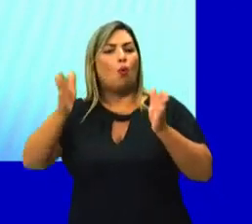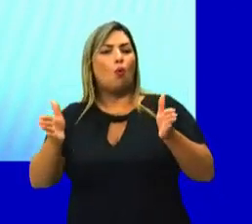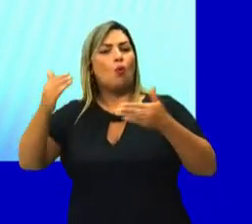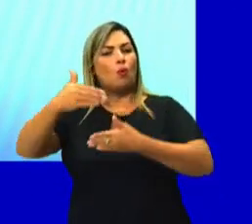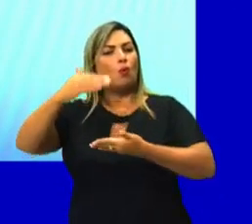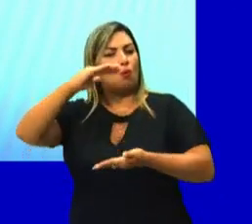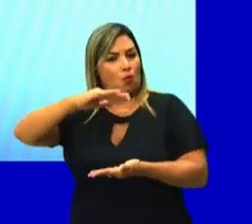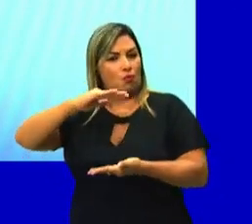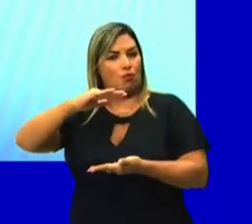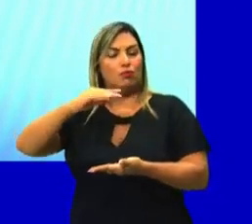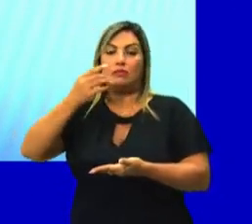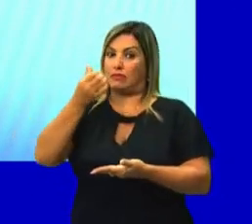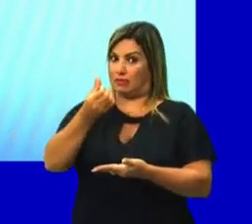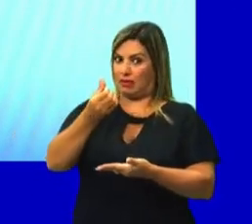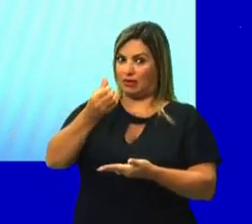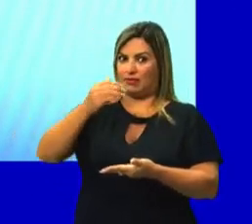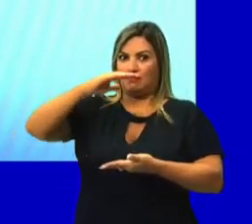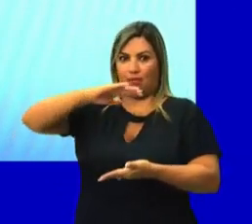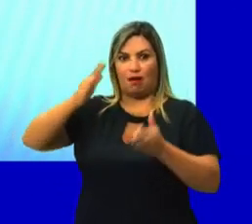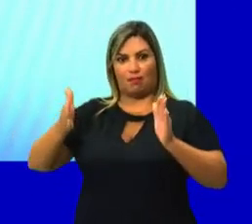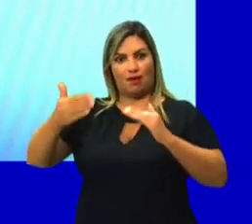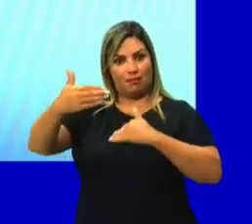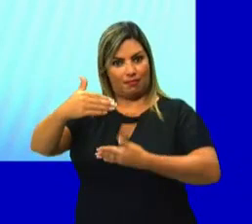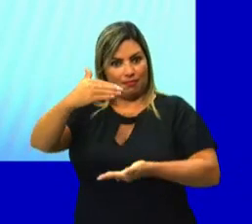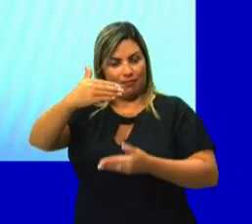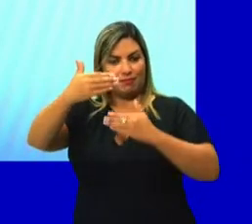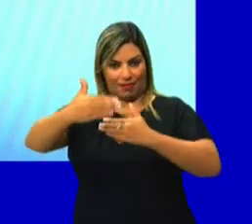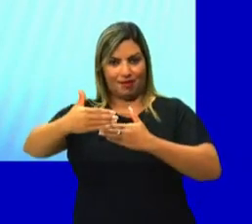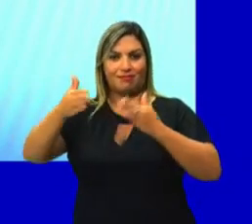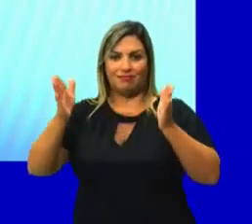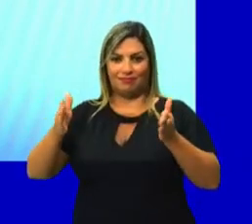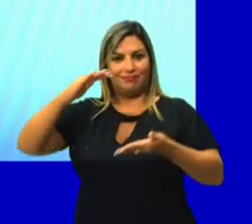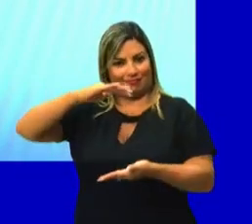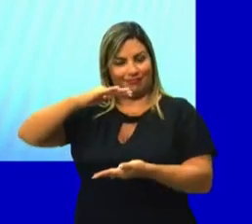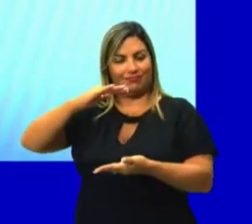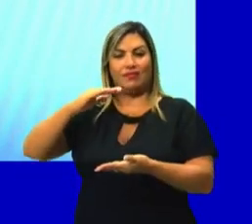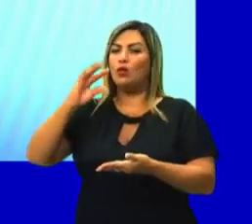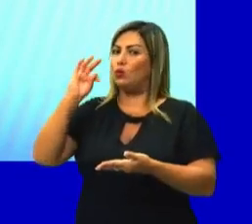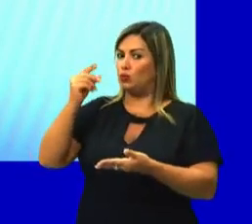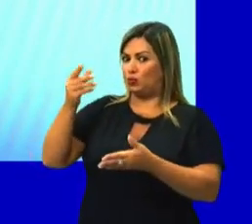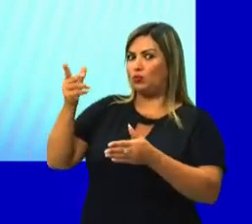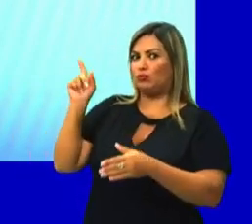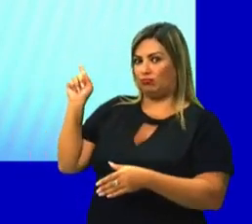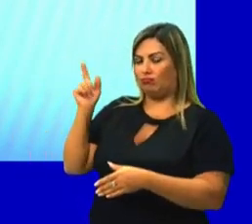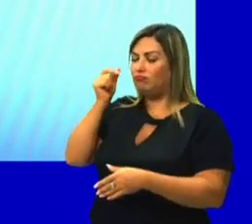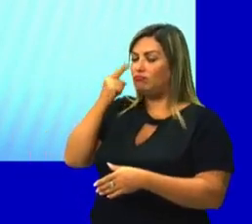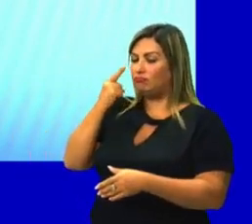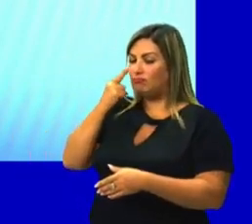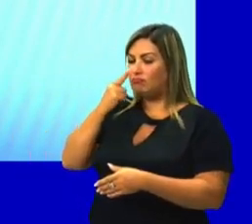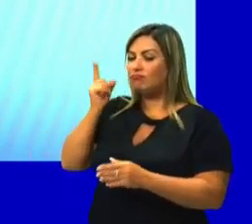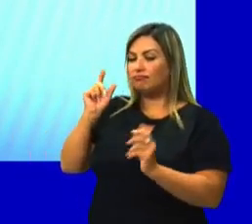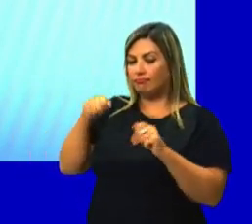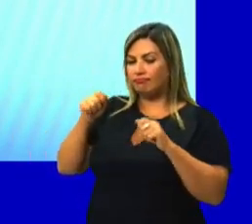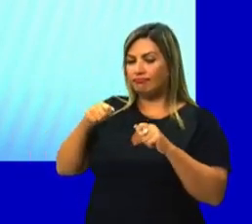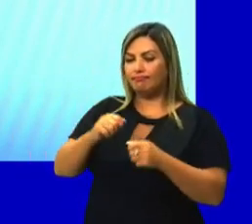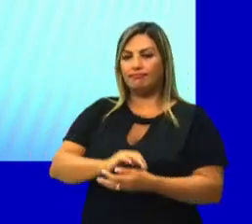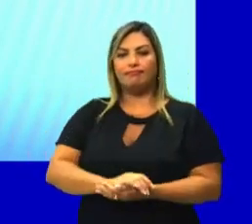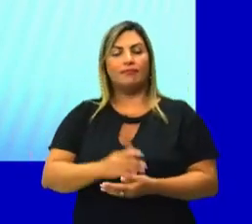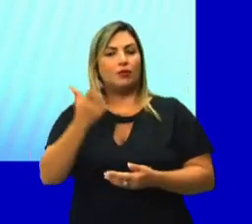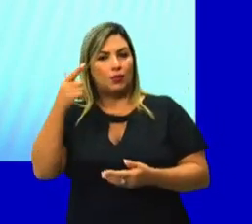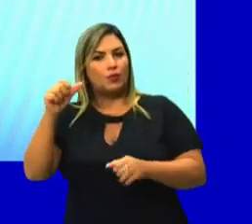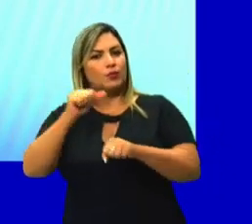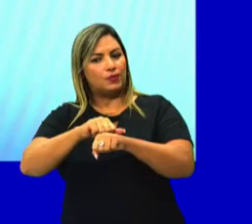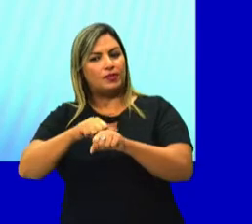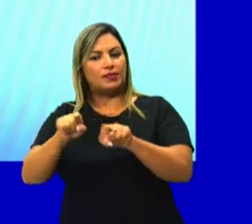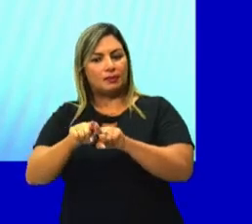eu vou ter seis faces quadradas e elas estão todas contempladas aqui na planificação. Da mesma forma, todos os